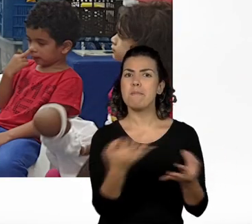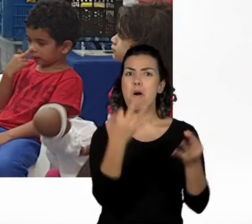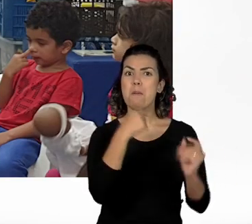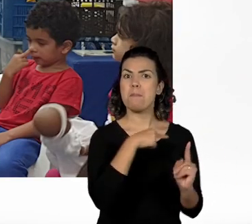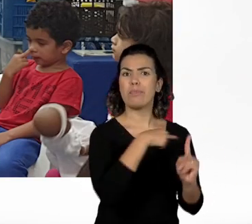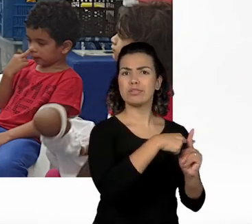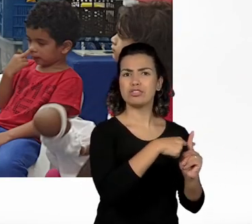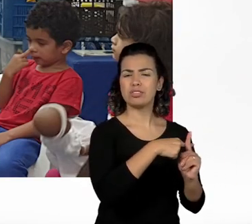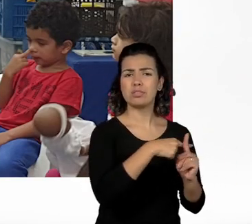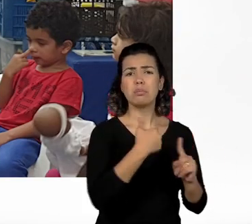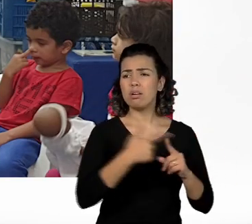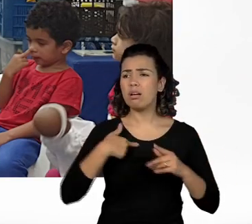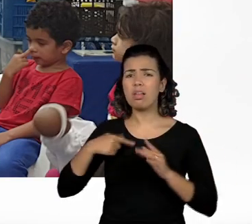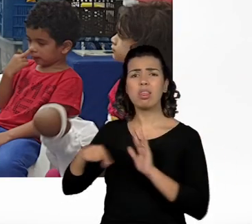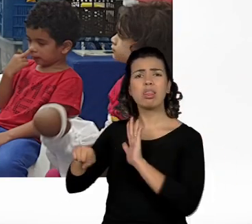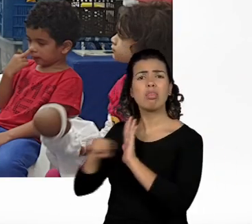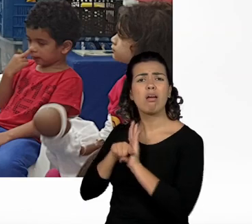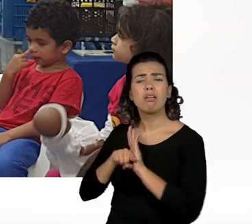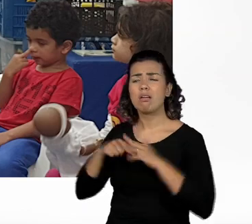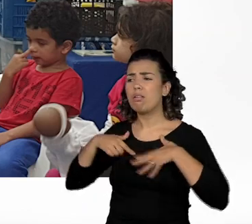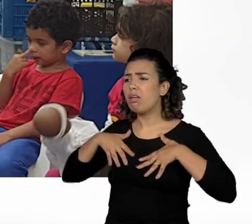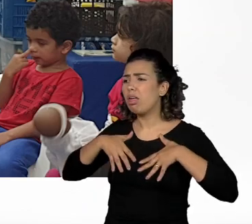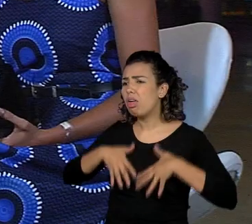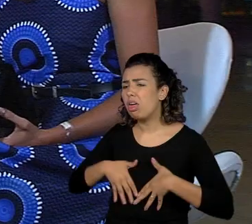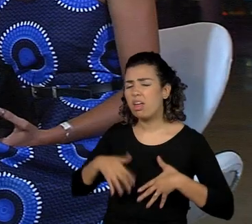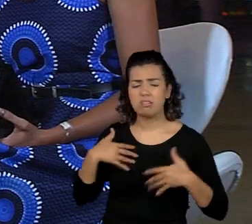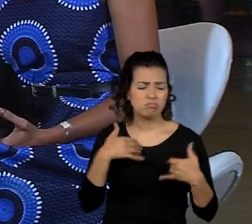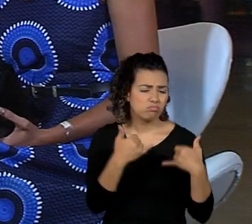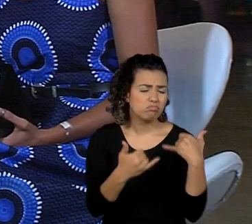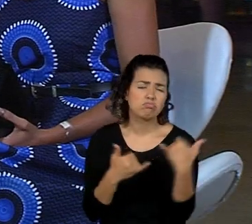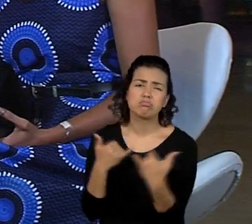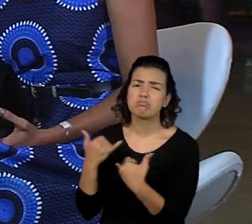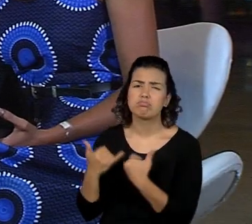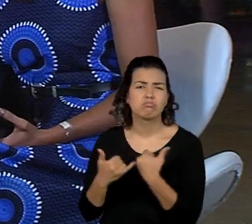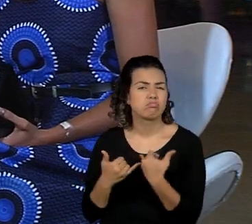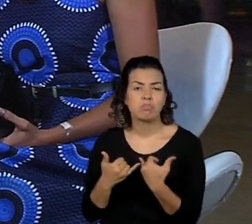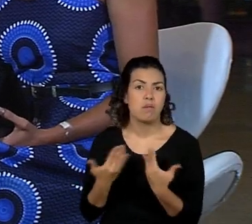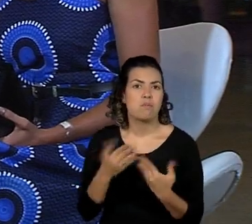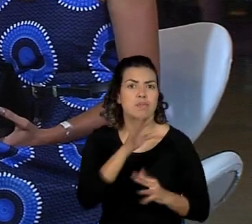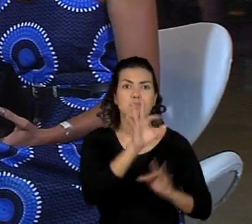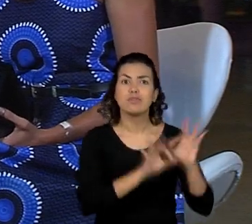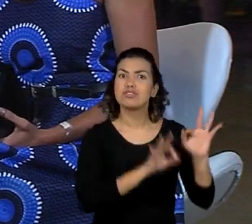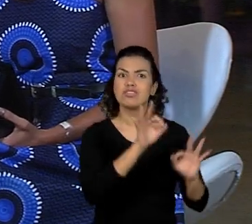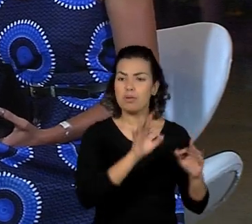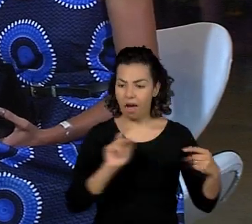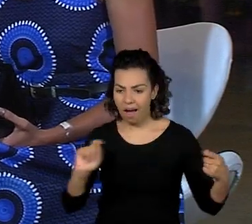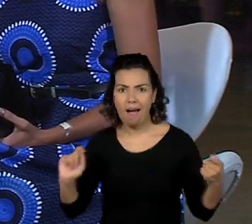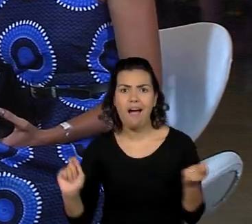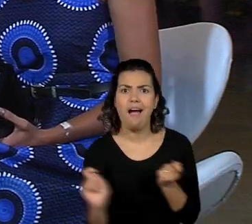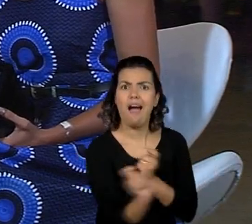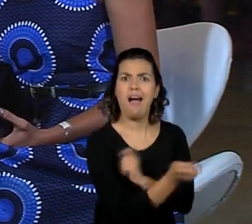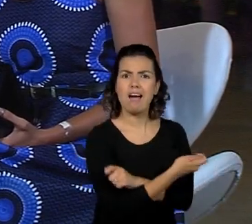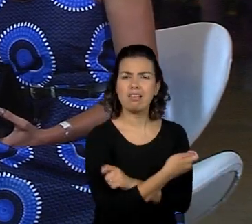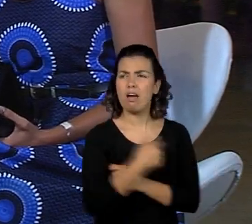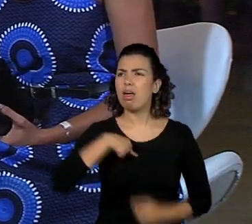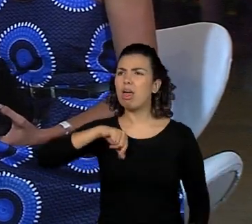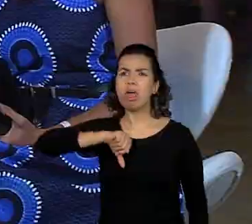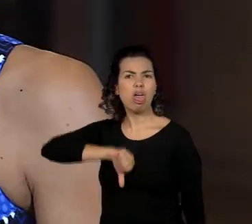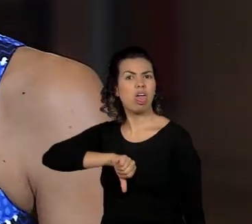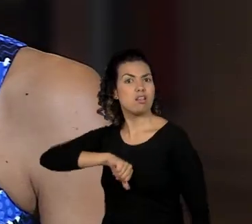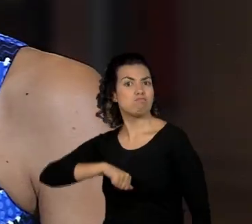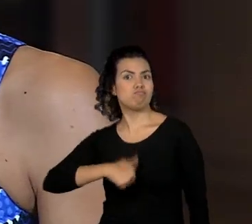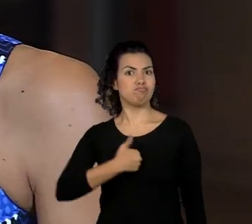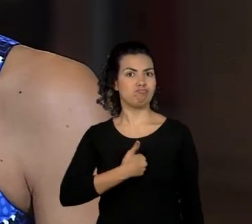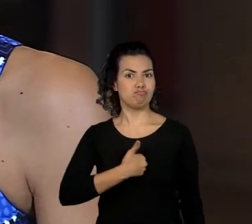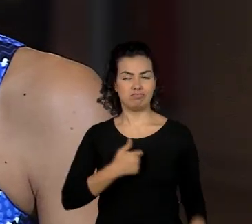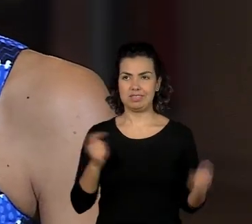já traziam na sua fala e nas suas brincadeiras. Então, o projeto vem nesse caminho de ressignificar esses conceitos que elas trazem.